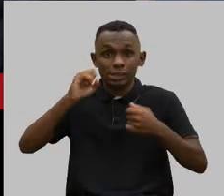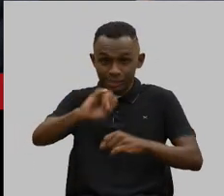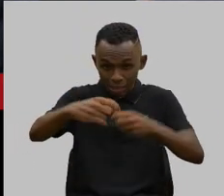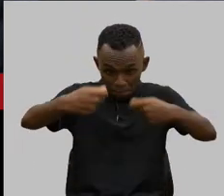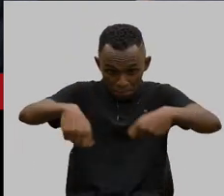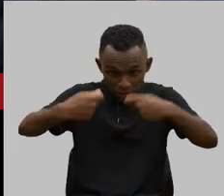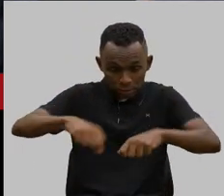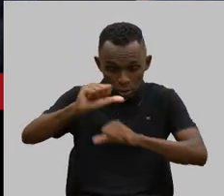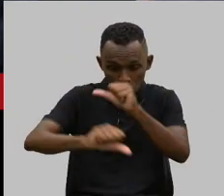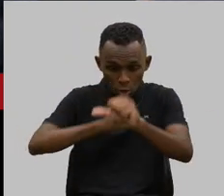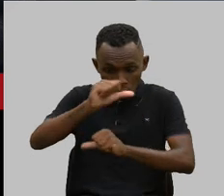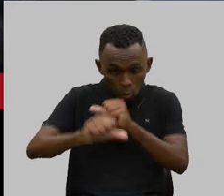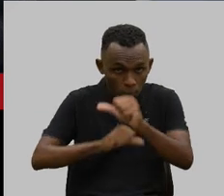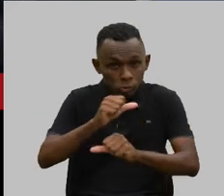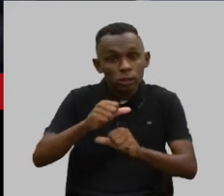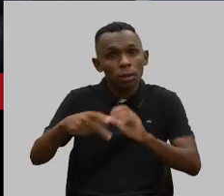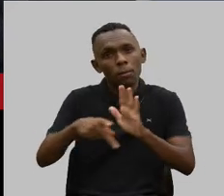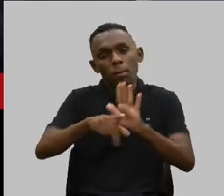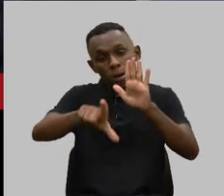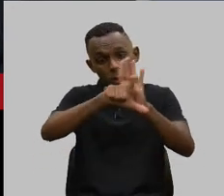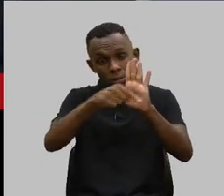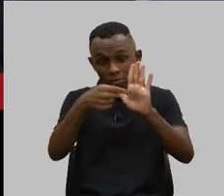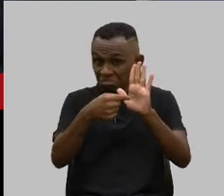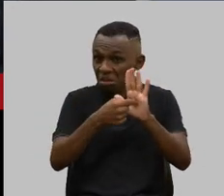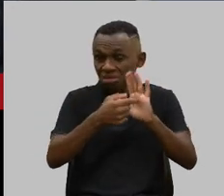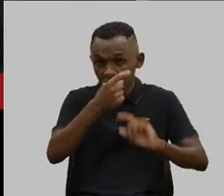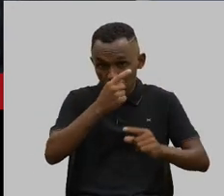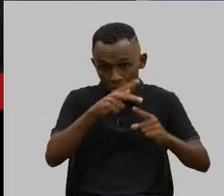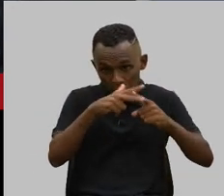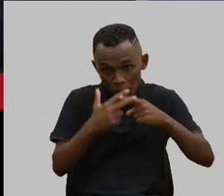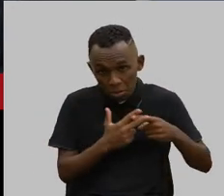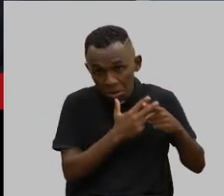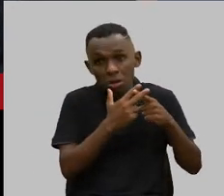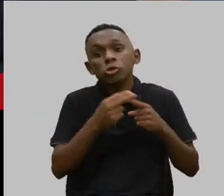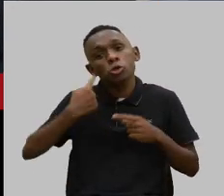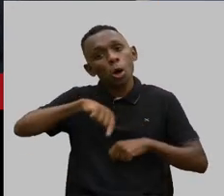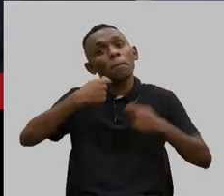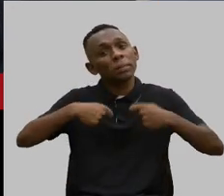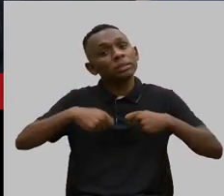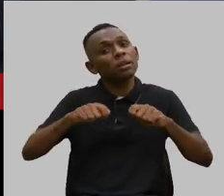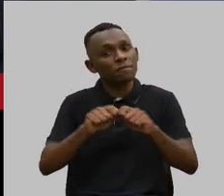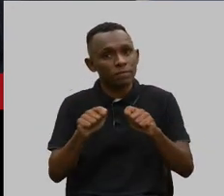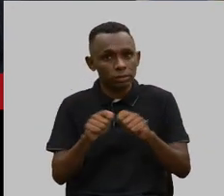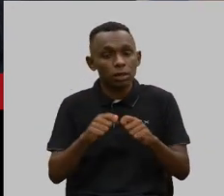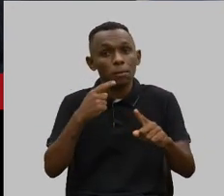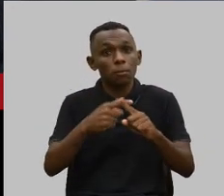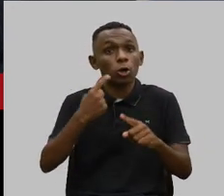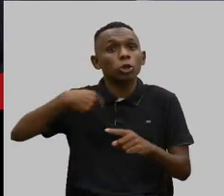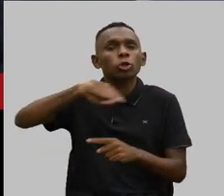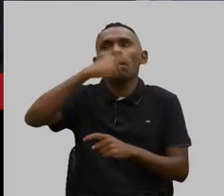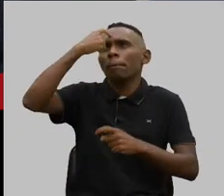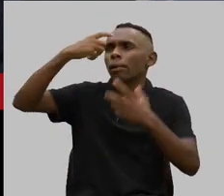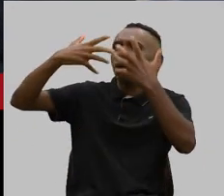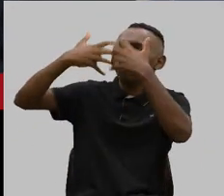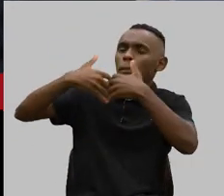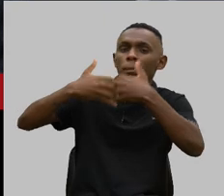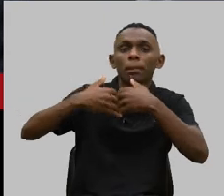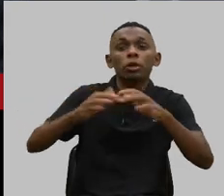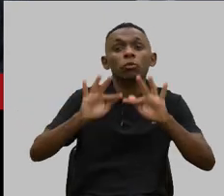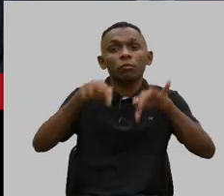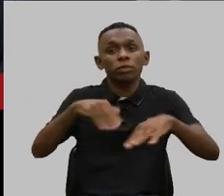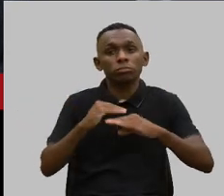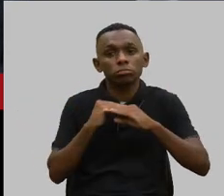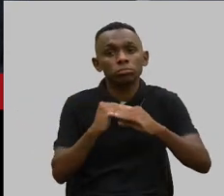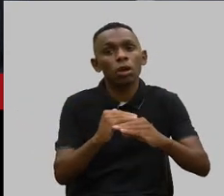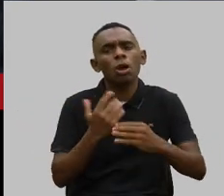a mudança de leslachon, como foi colocado aqui, nós temos que fazer, porque a gente tem que pensar no fim único. E